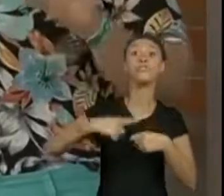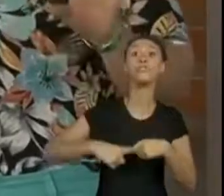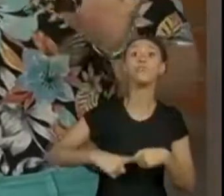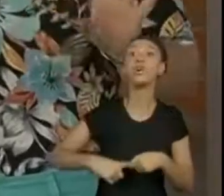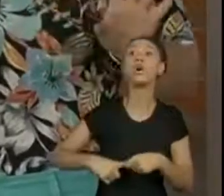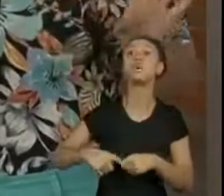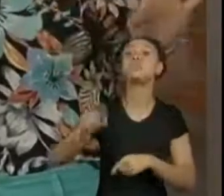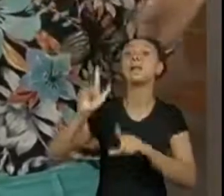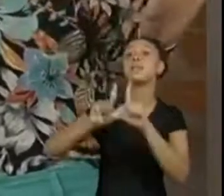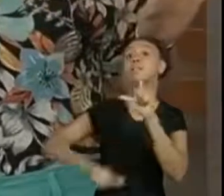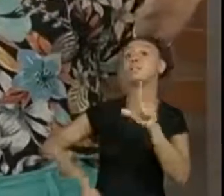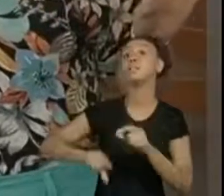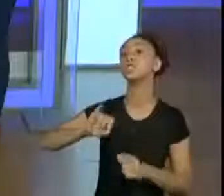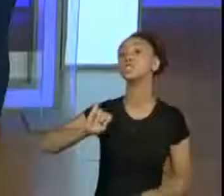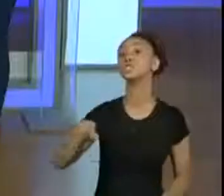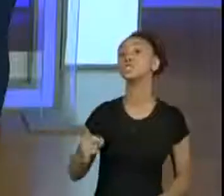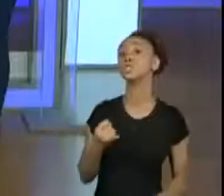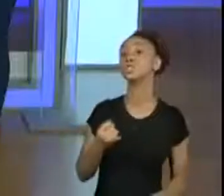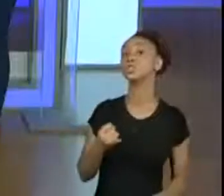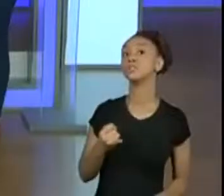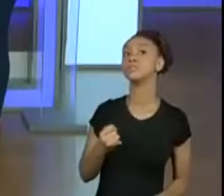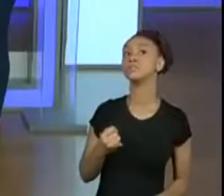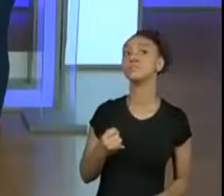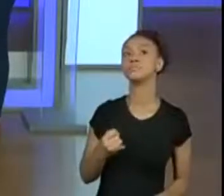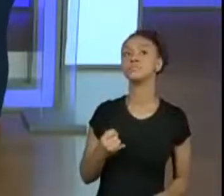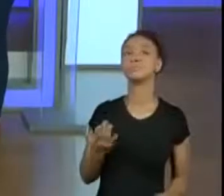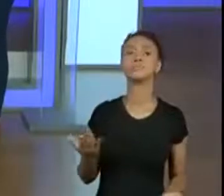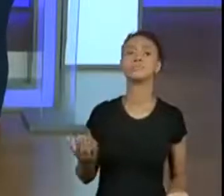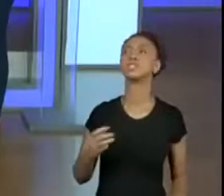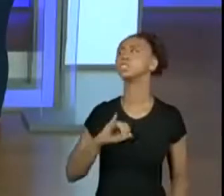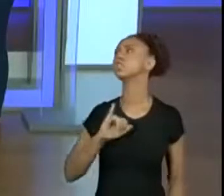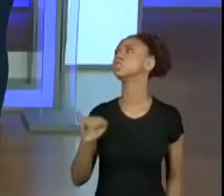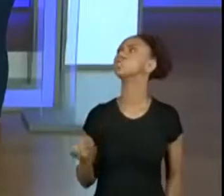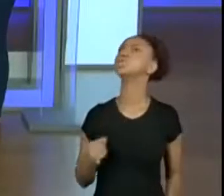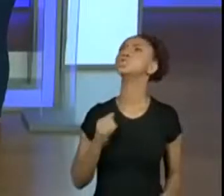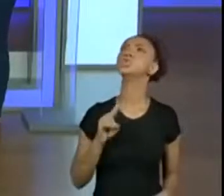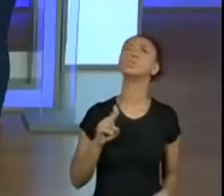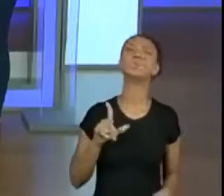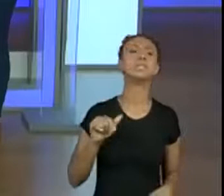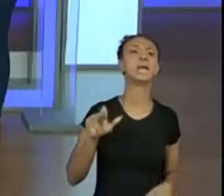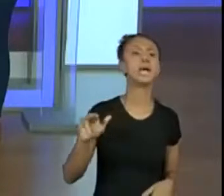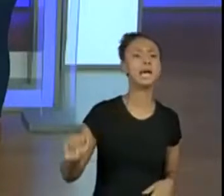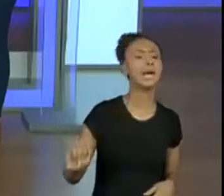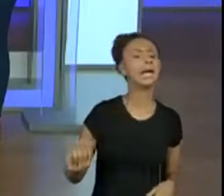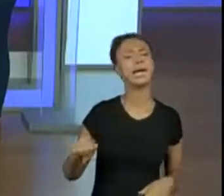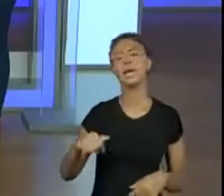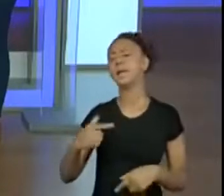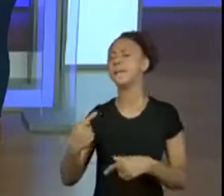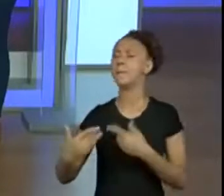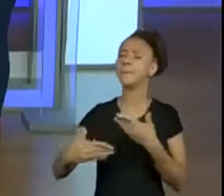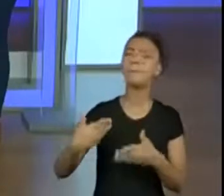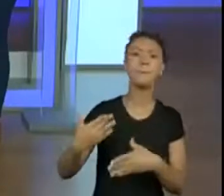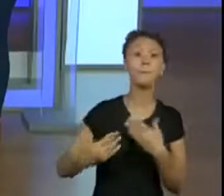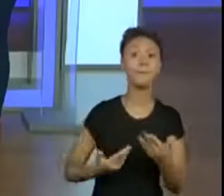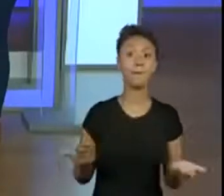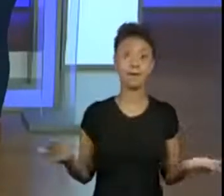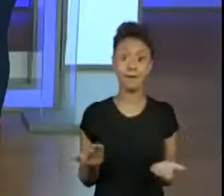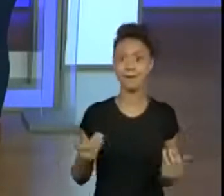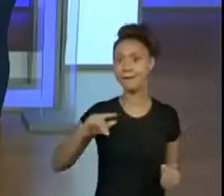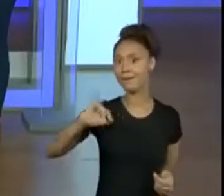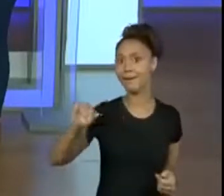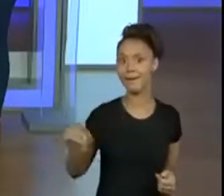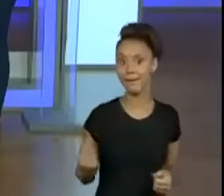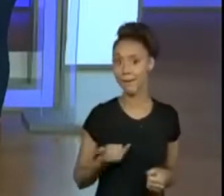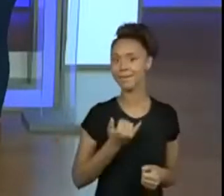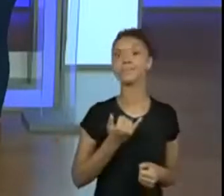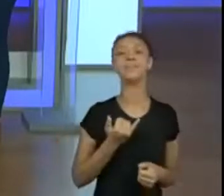começam com a letra J, né? Isso. Porque foi de Juliana, a gente já discutiu ontem. Então, vamos aproveitar. Vamos aproveitar. Pode